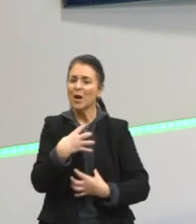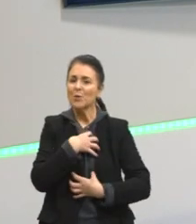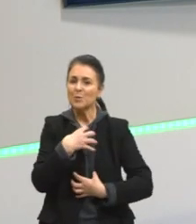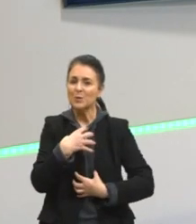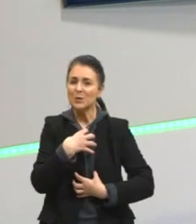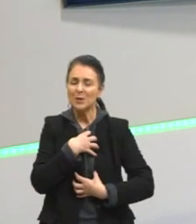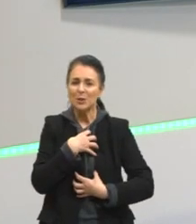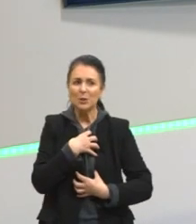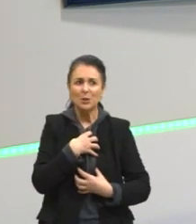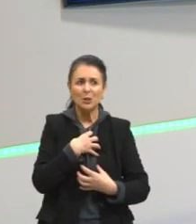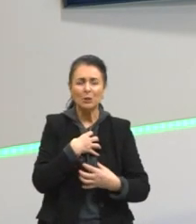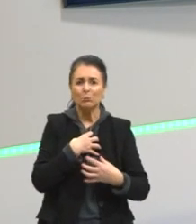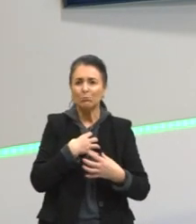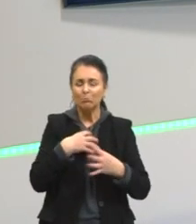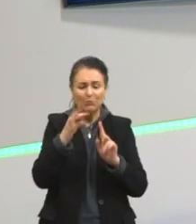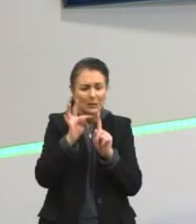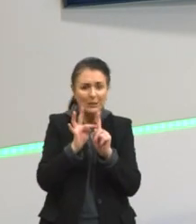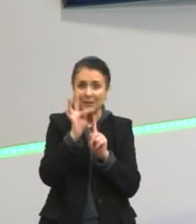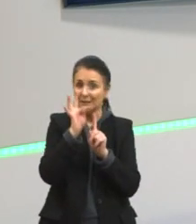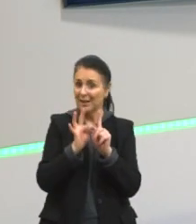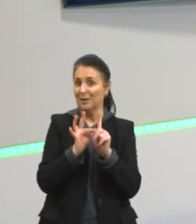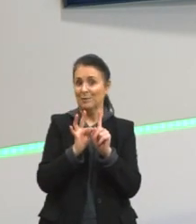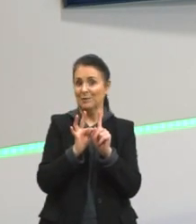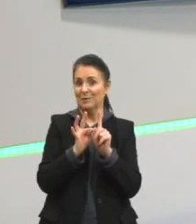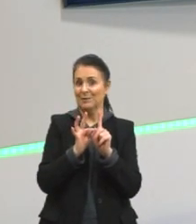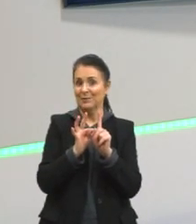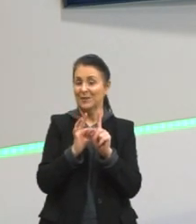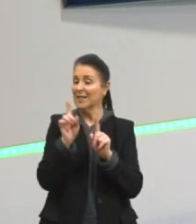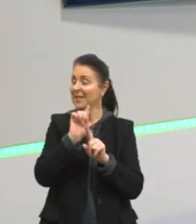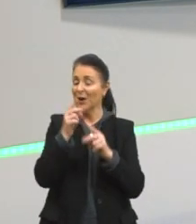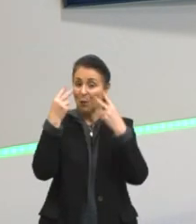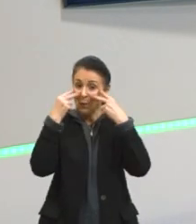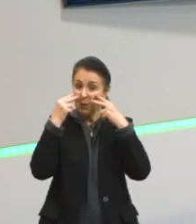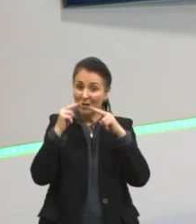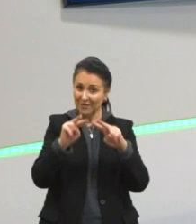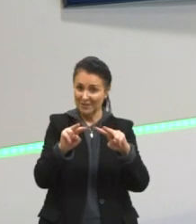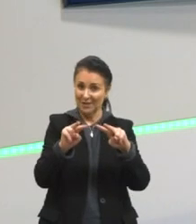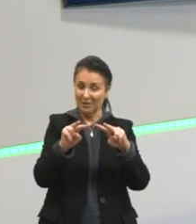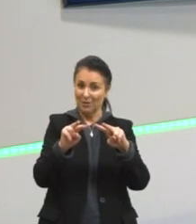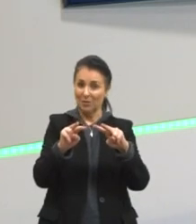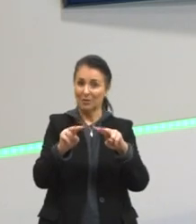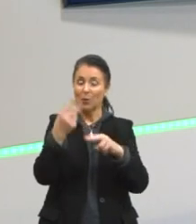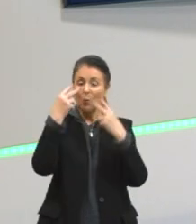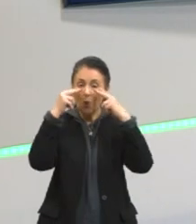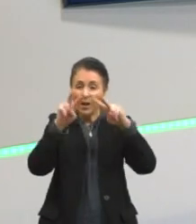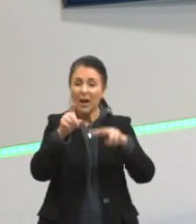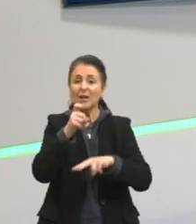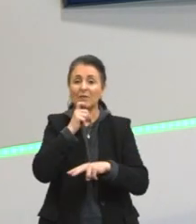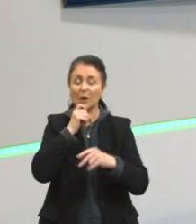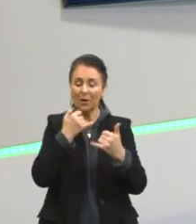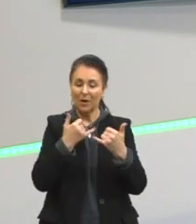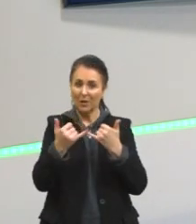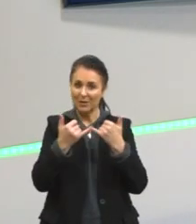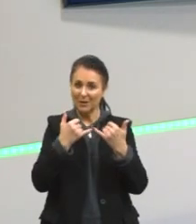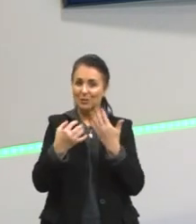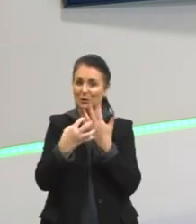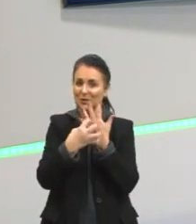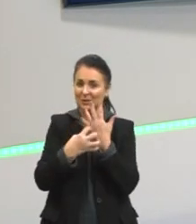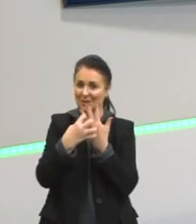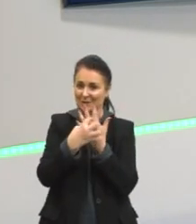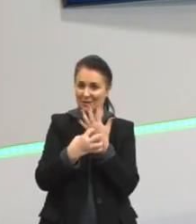tato, sentido térmico. E não com a visão. Então, olhar frio é um exemplo ali da nossa sinestesia.